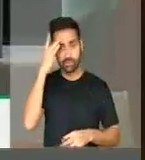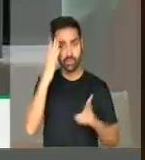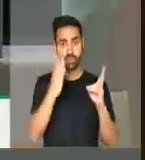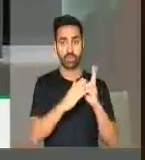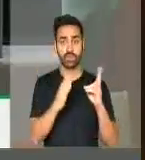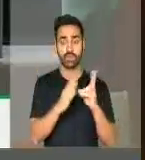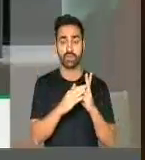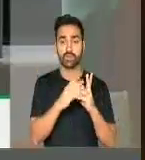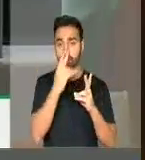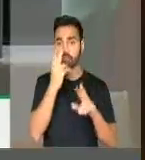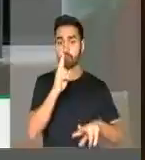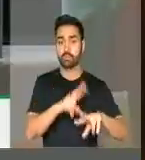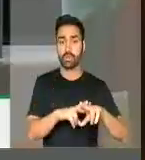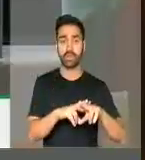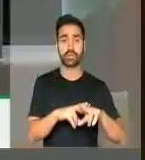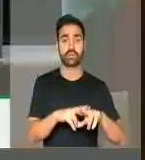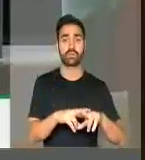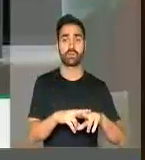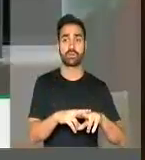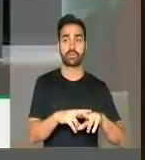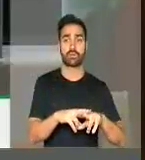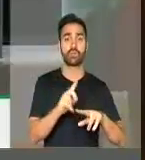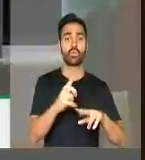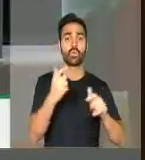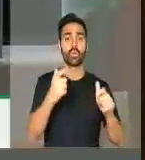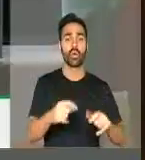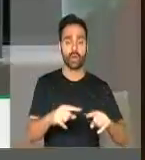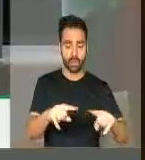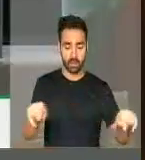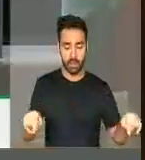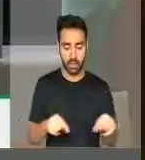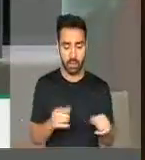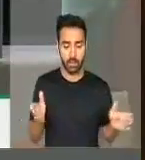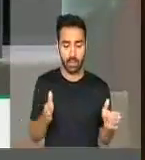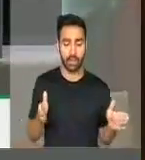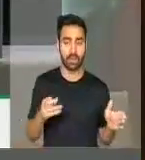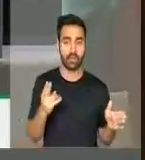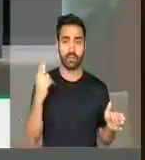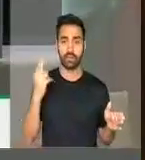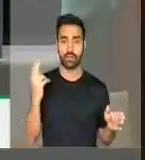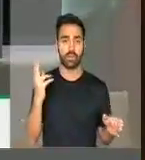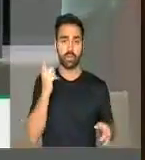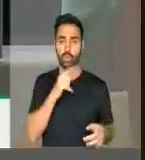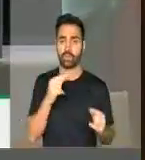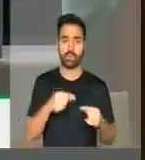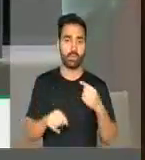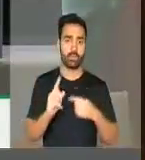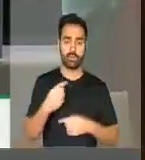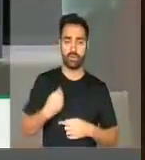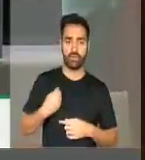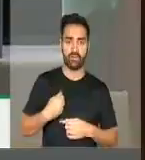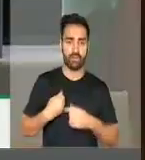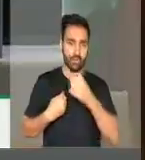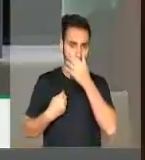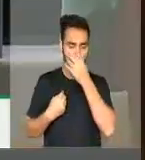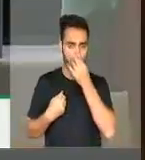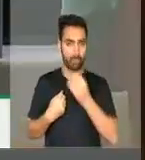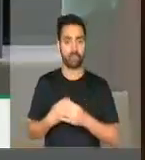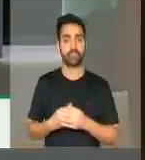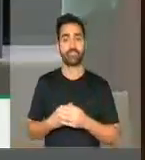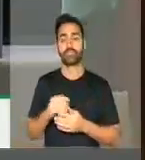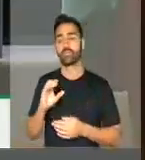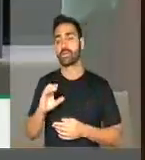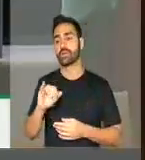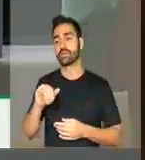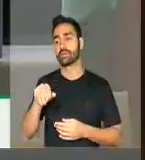confinados em 1,7 hectares, insuficiente para seu modo de vida. Anexo a nota do